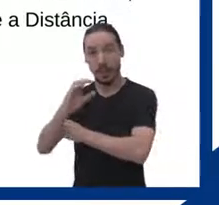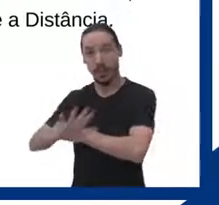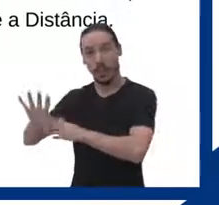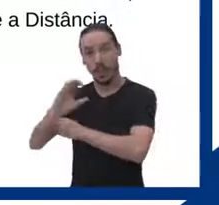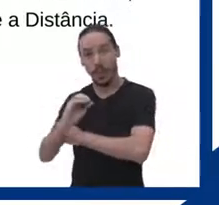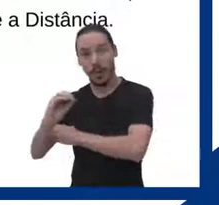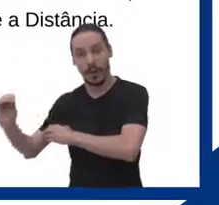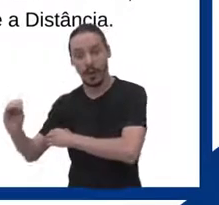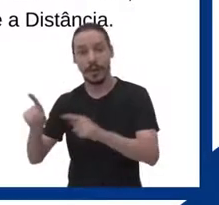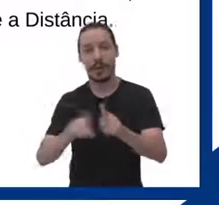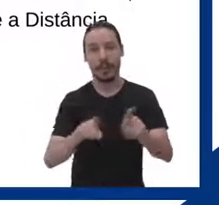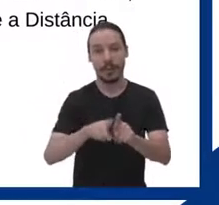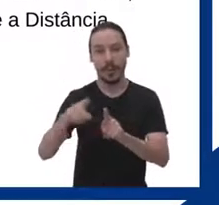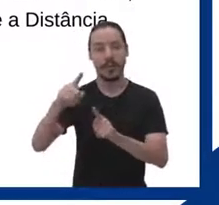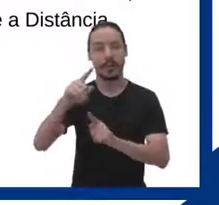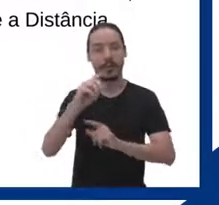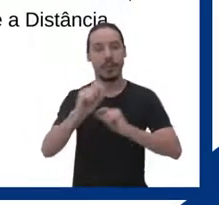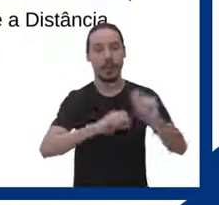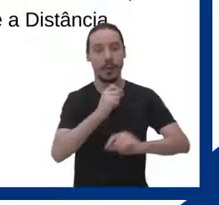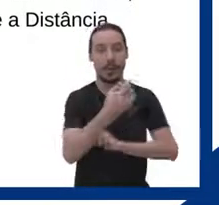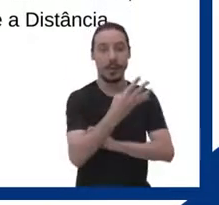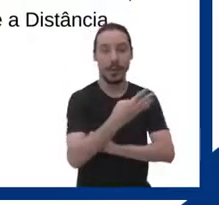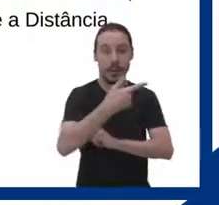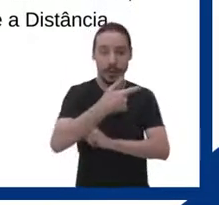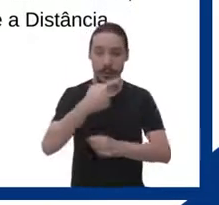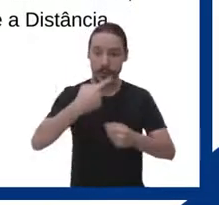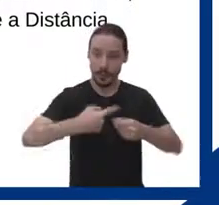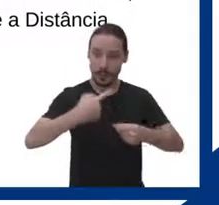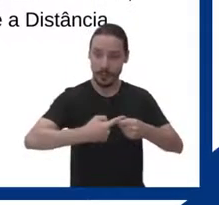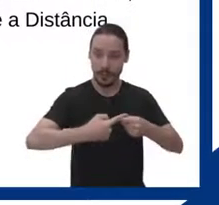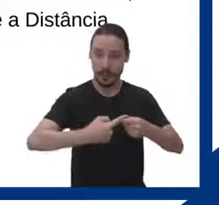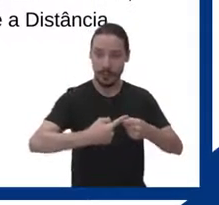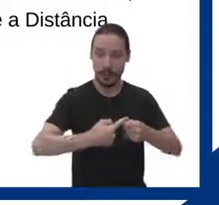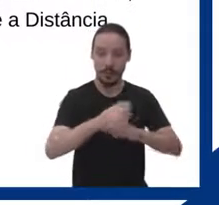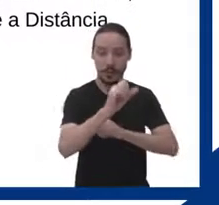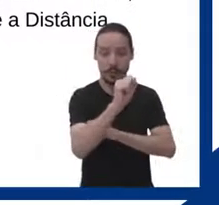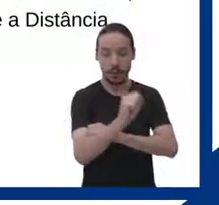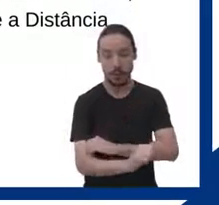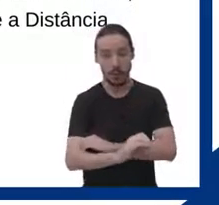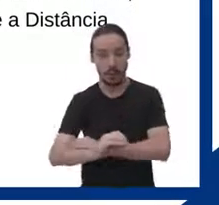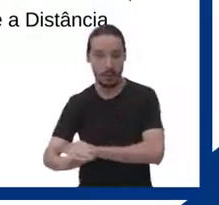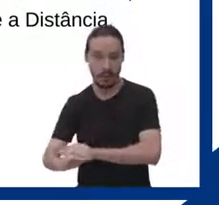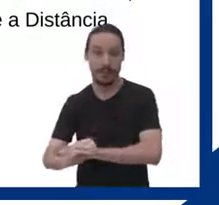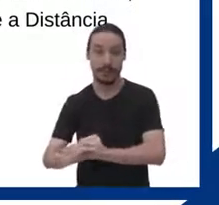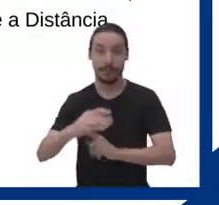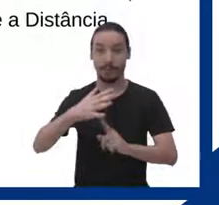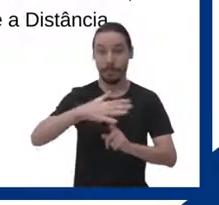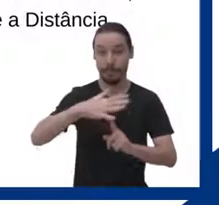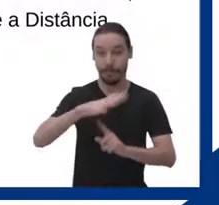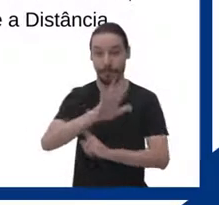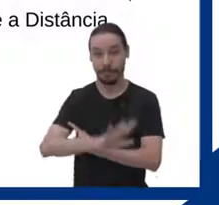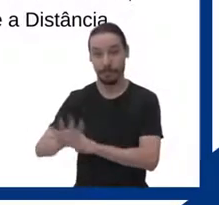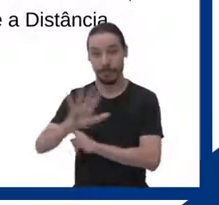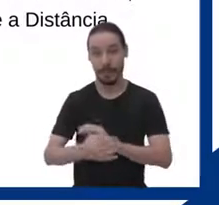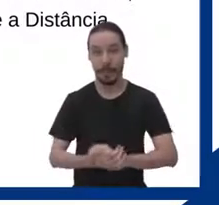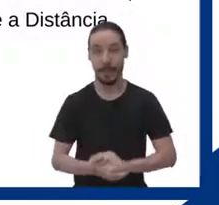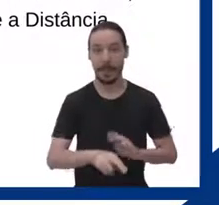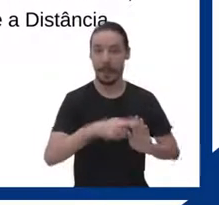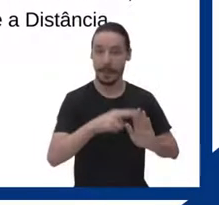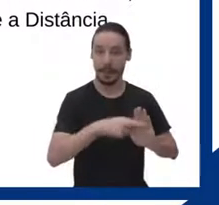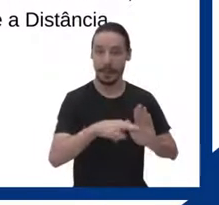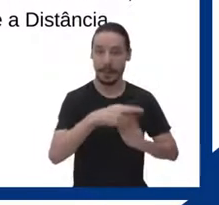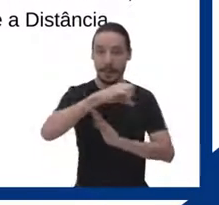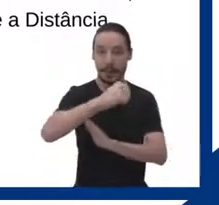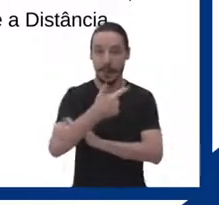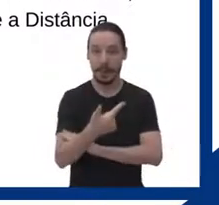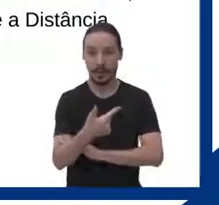do Paraná e 42 municípios na região sudoeste do estado. A resolução 092, de 18